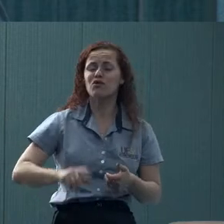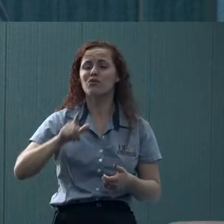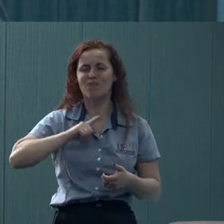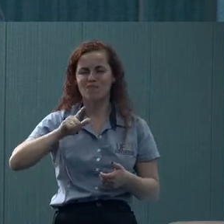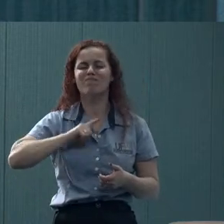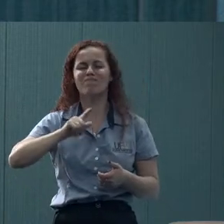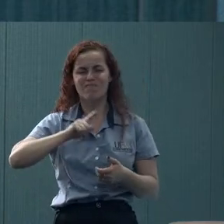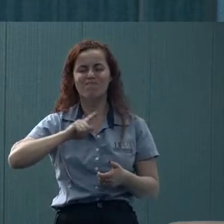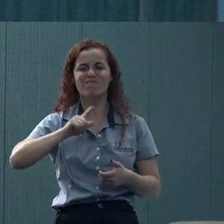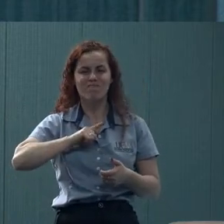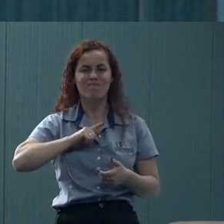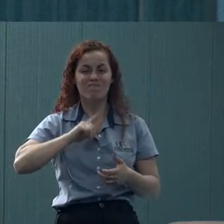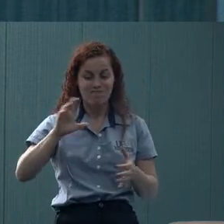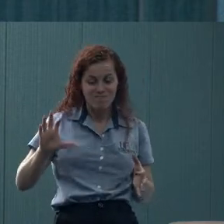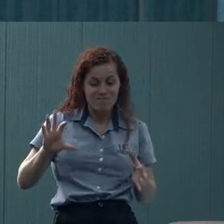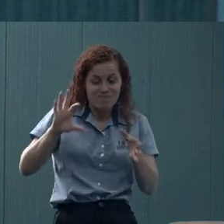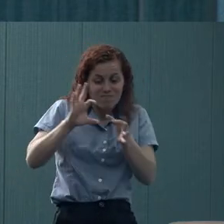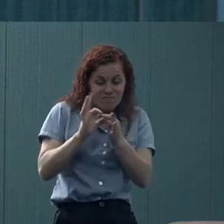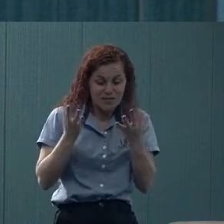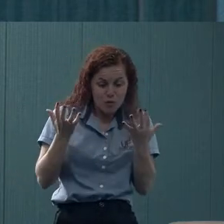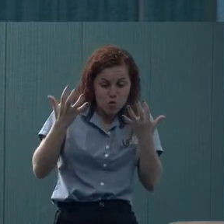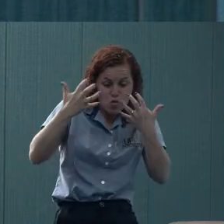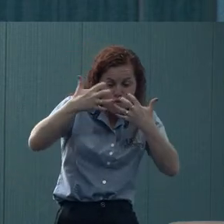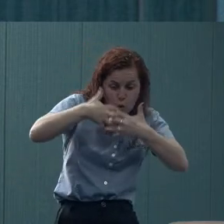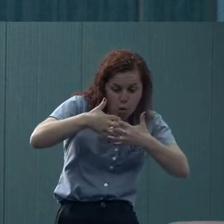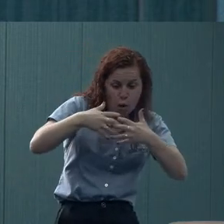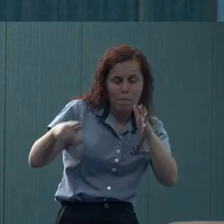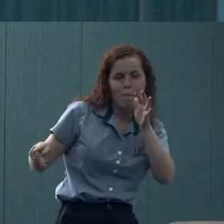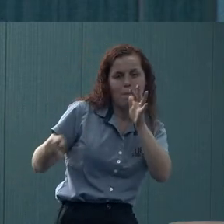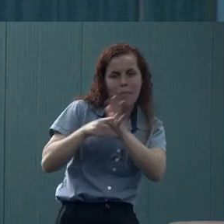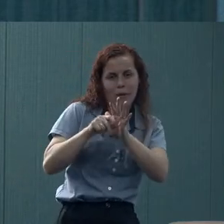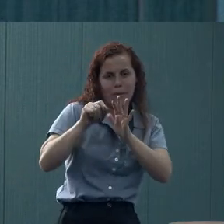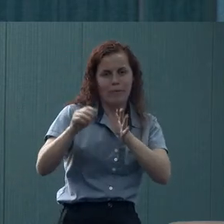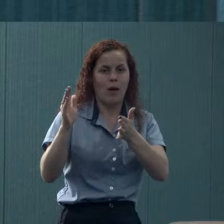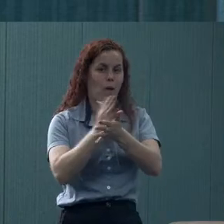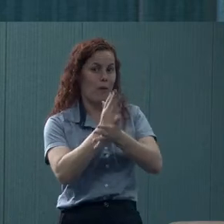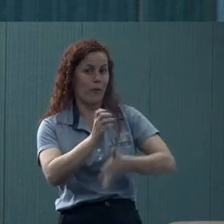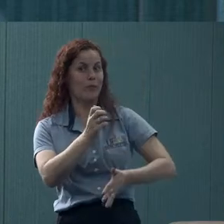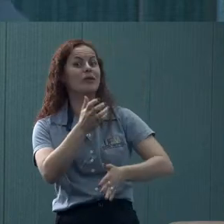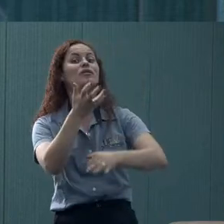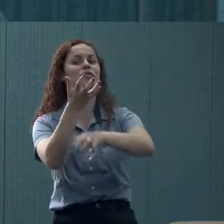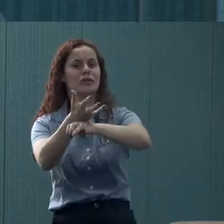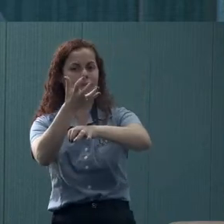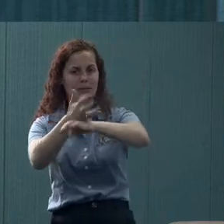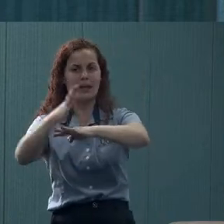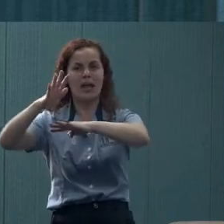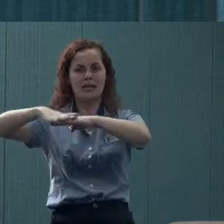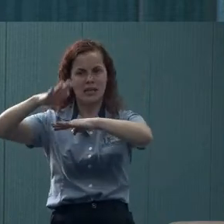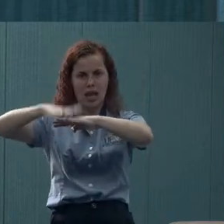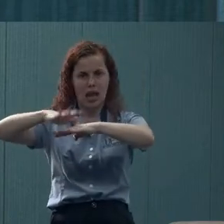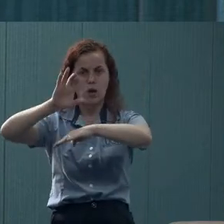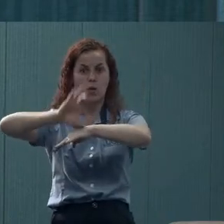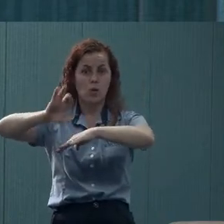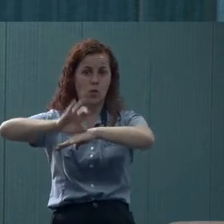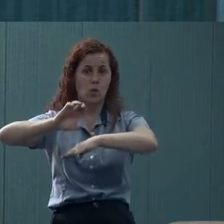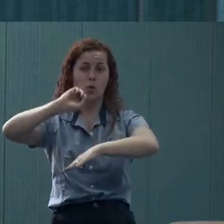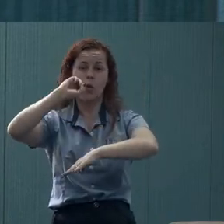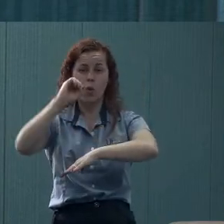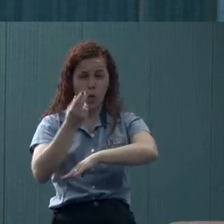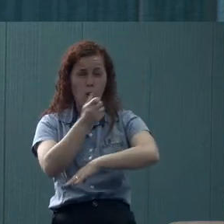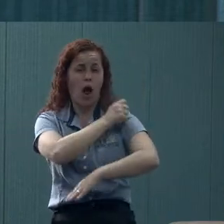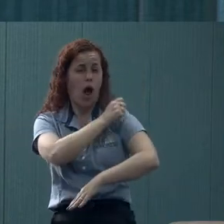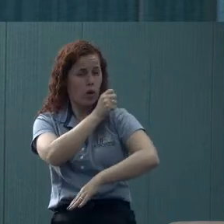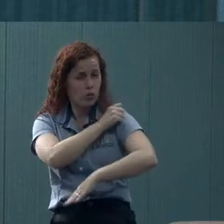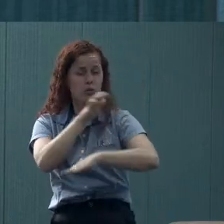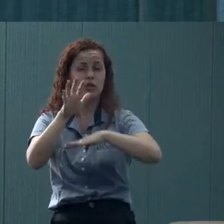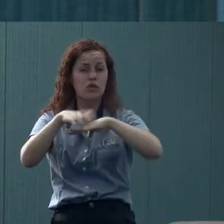atrelada, direta ou indiretamente, a algumas disciplinas de exatas em outros cursos, ou estudantes das exatas